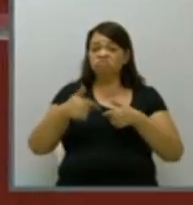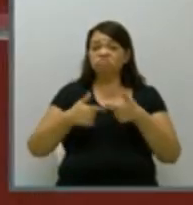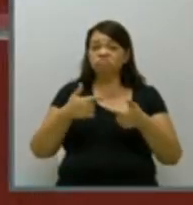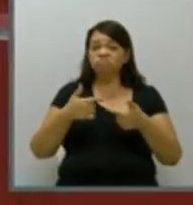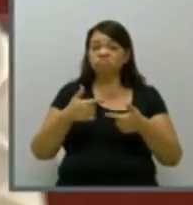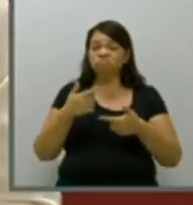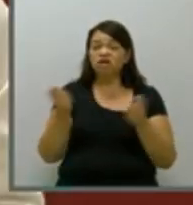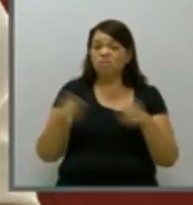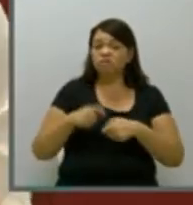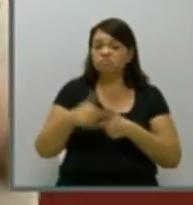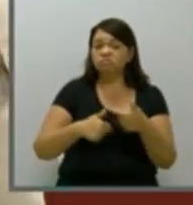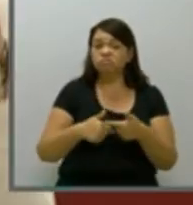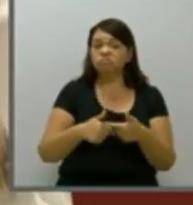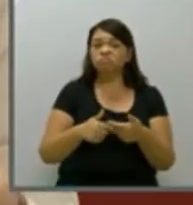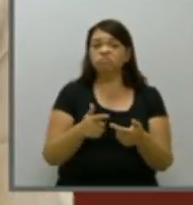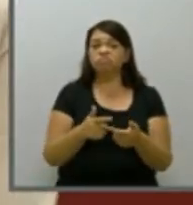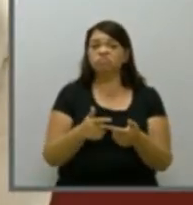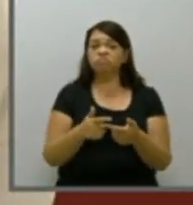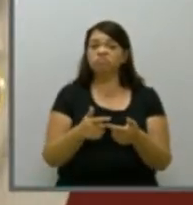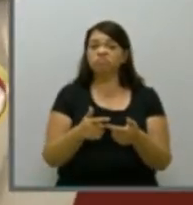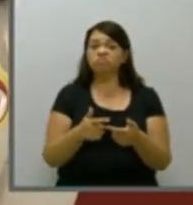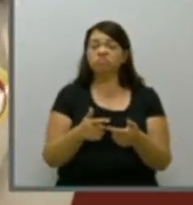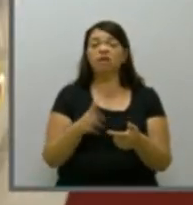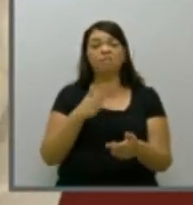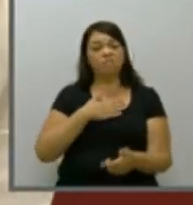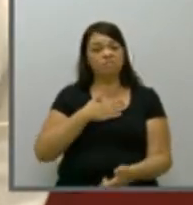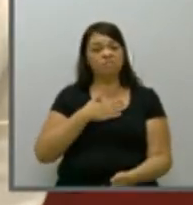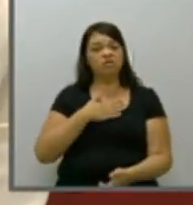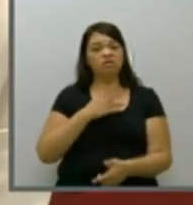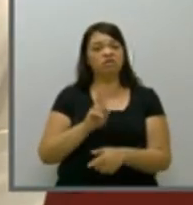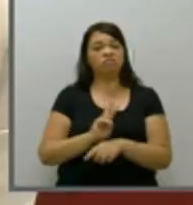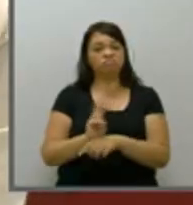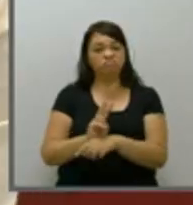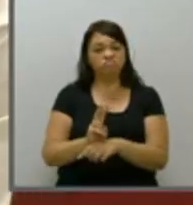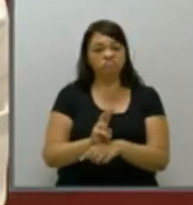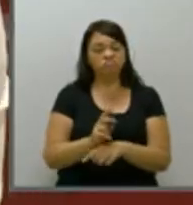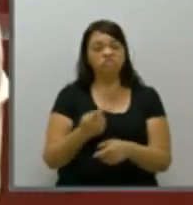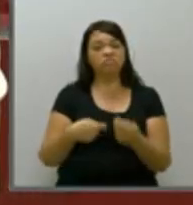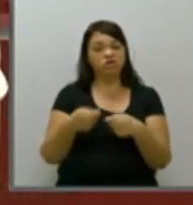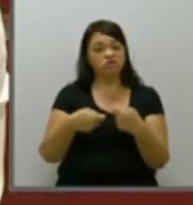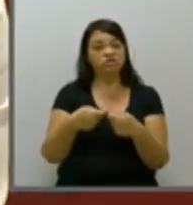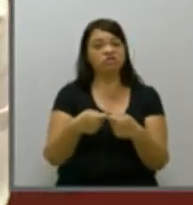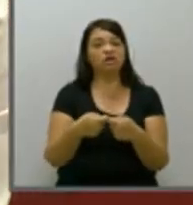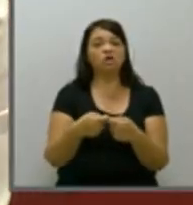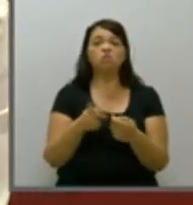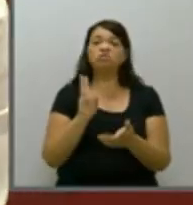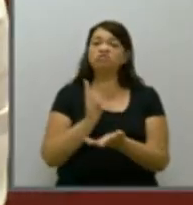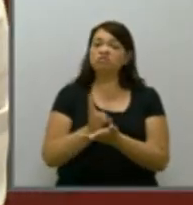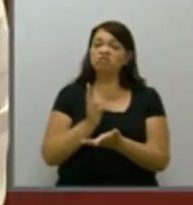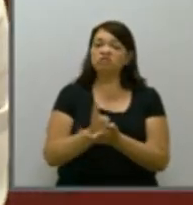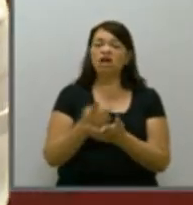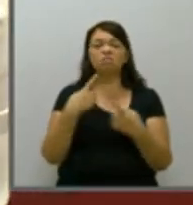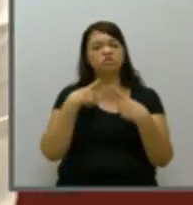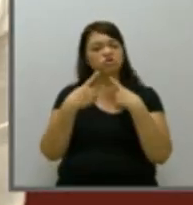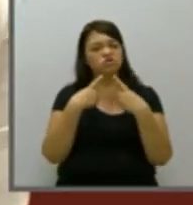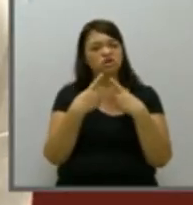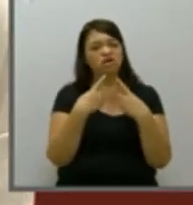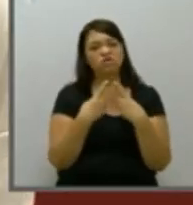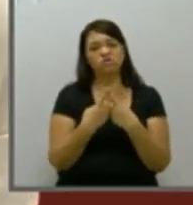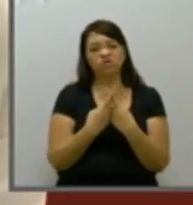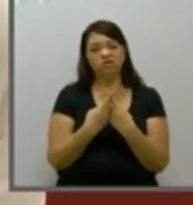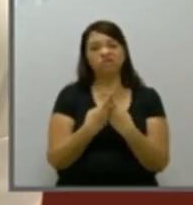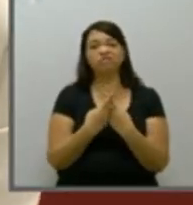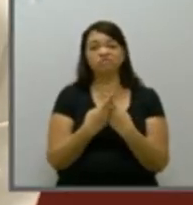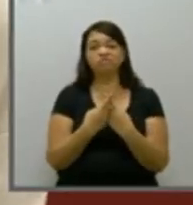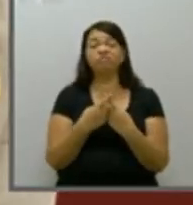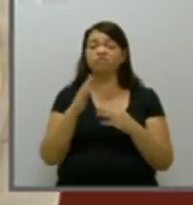não vai prestar serviço de qualidade eu na minha gestão estarei permanentemente dialogando com o servidor para construir